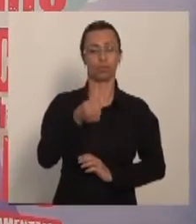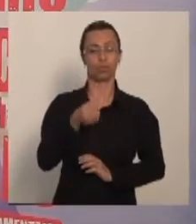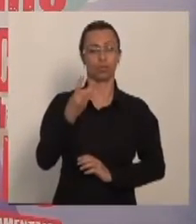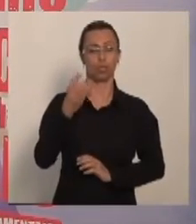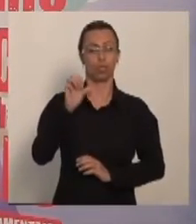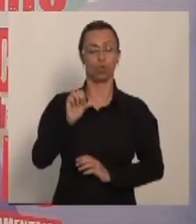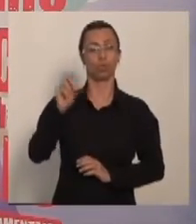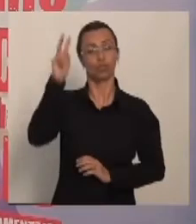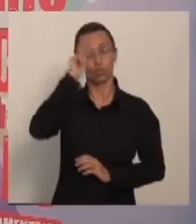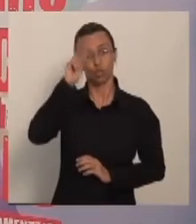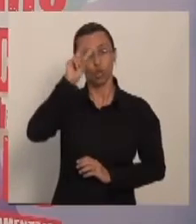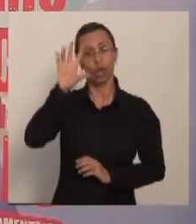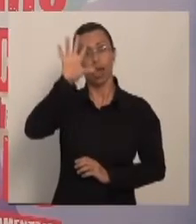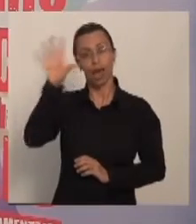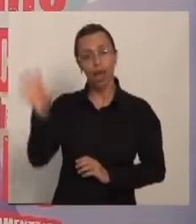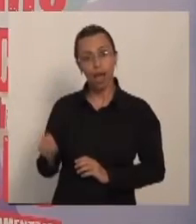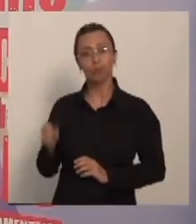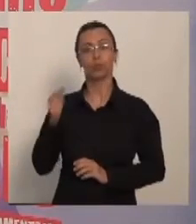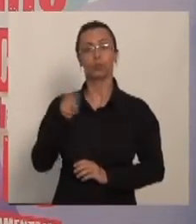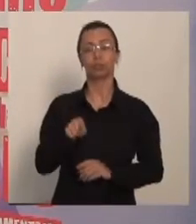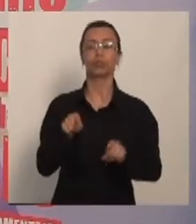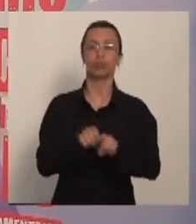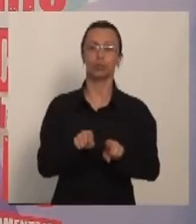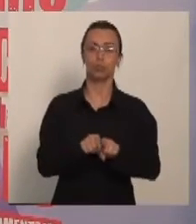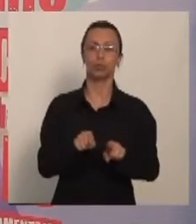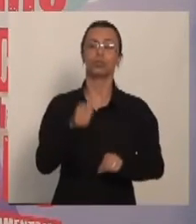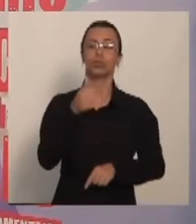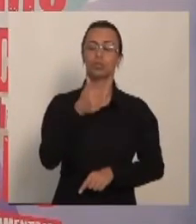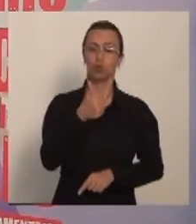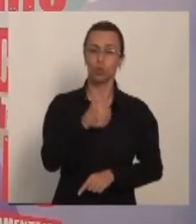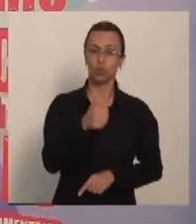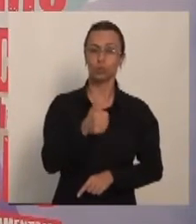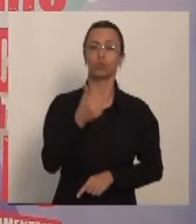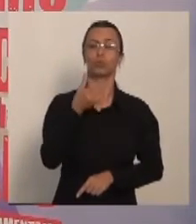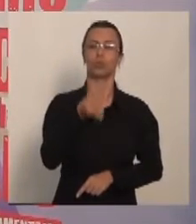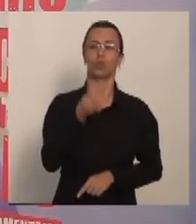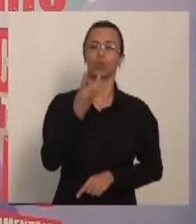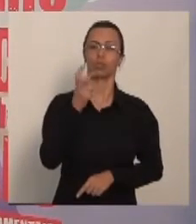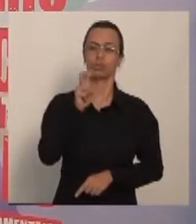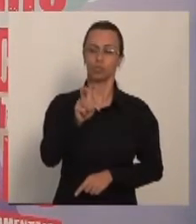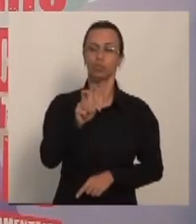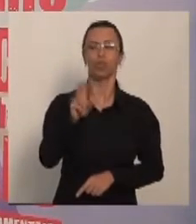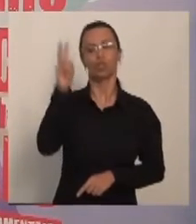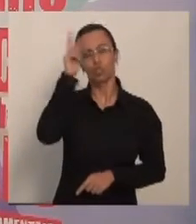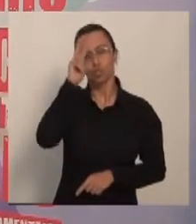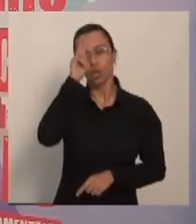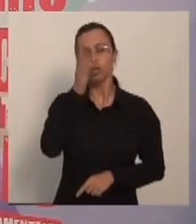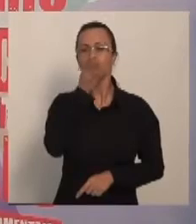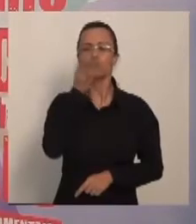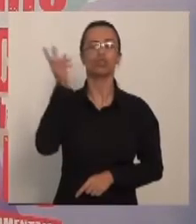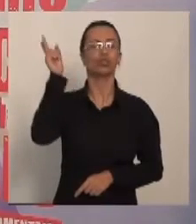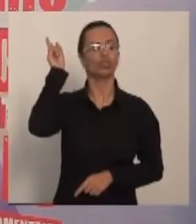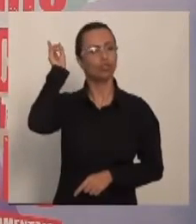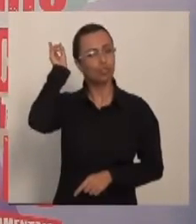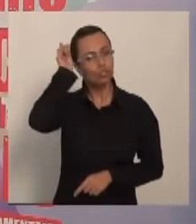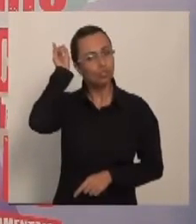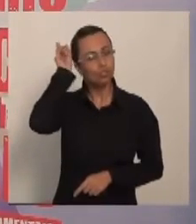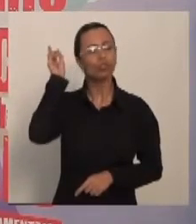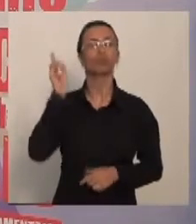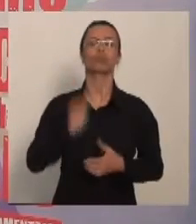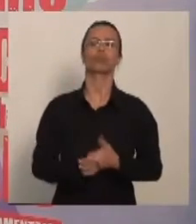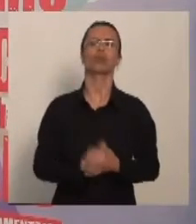.639 pela História da África e da 11.645 de 2008 de História Indígena e que